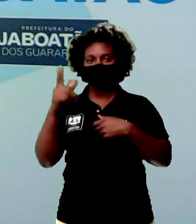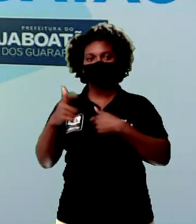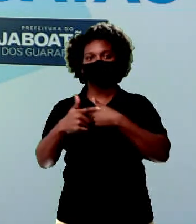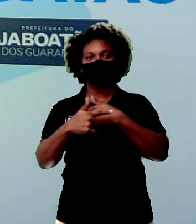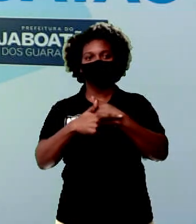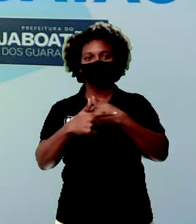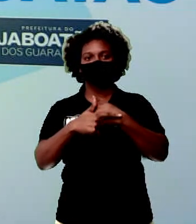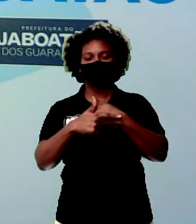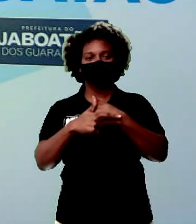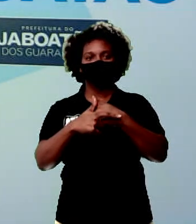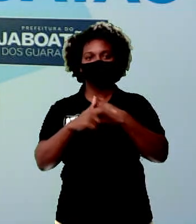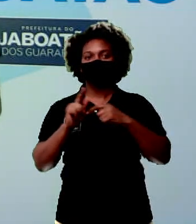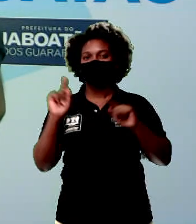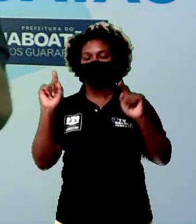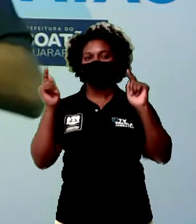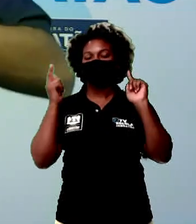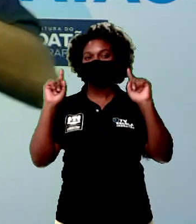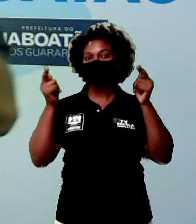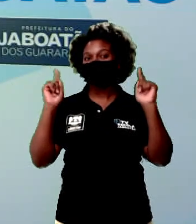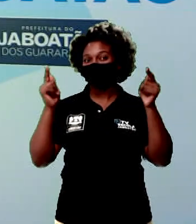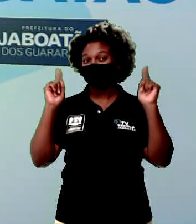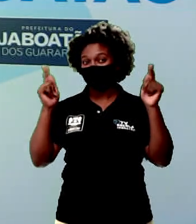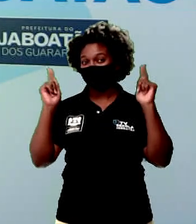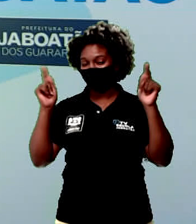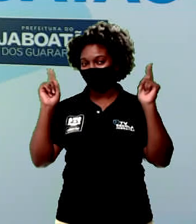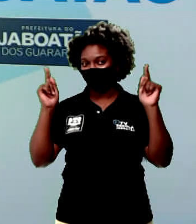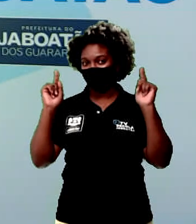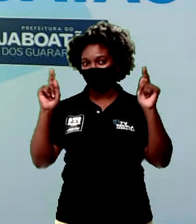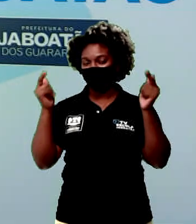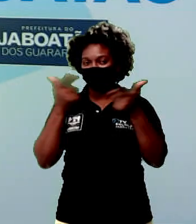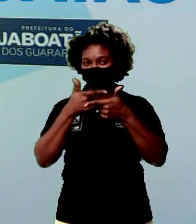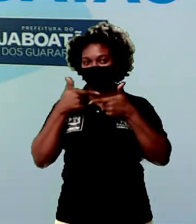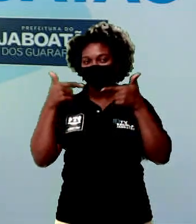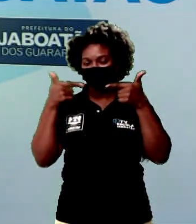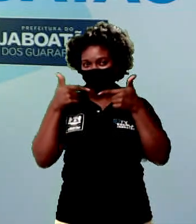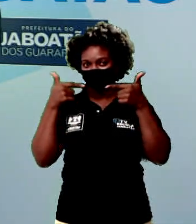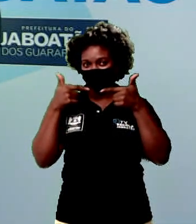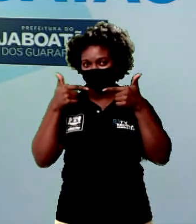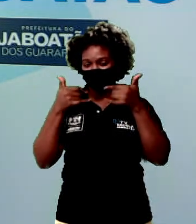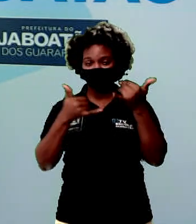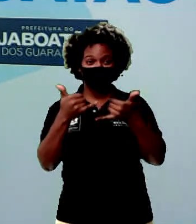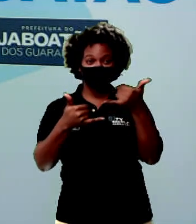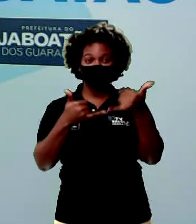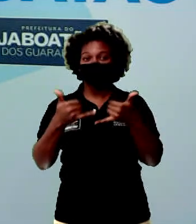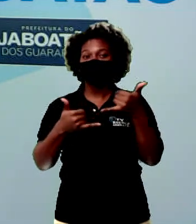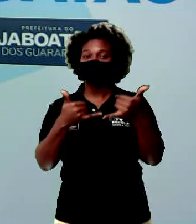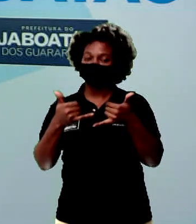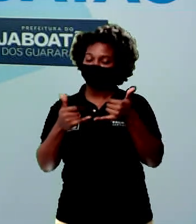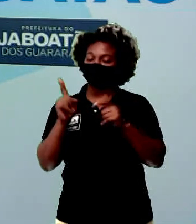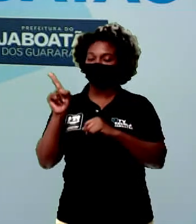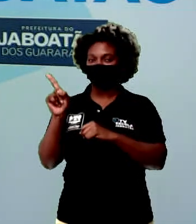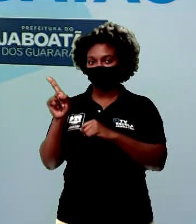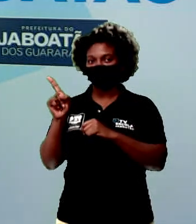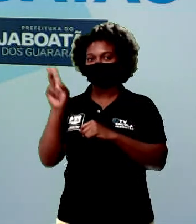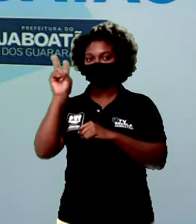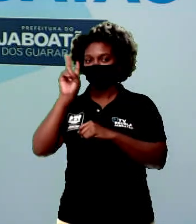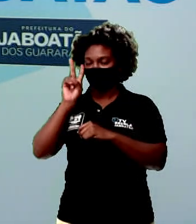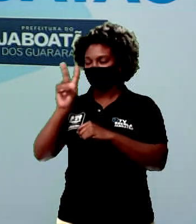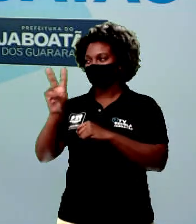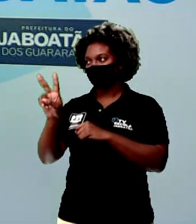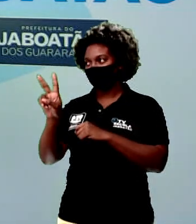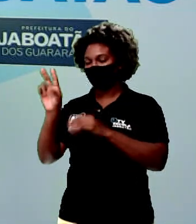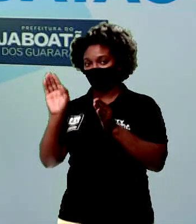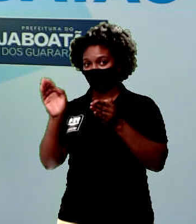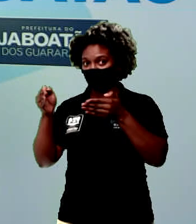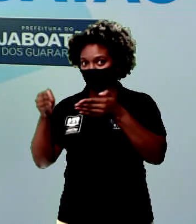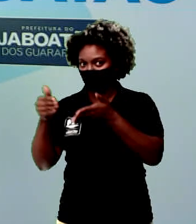humorística, de divertir. Ele estava brincando aqui. Veja que a ênfase